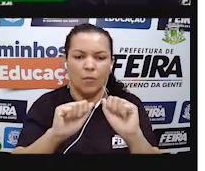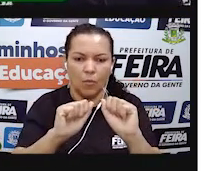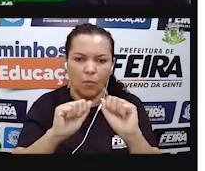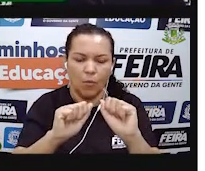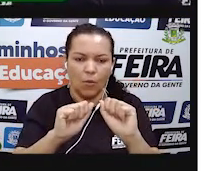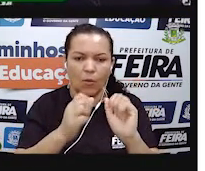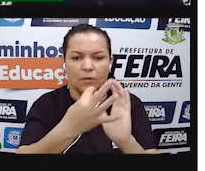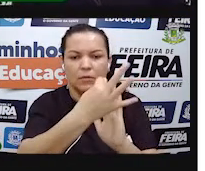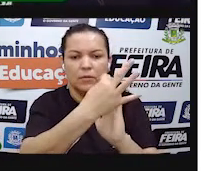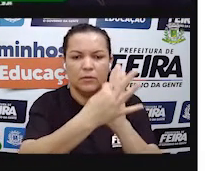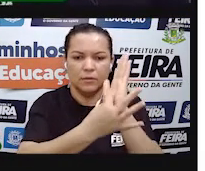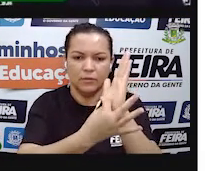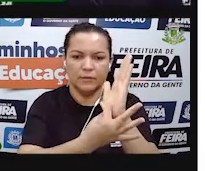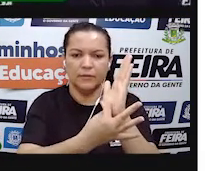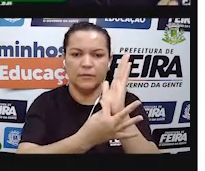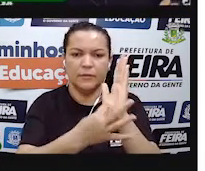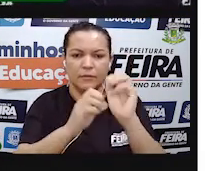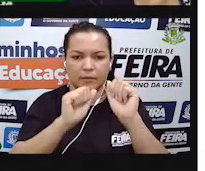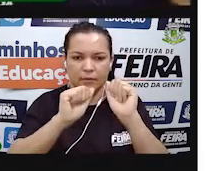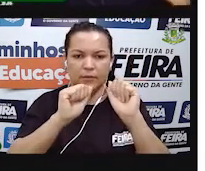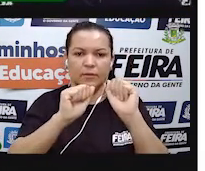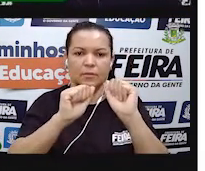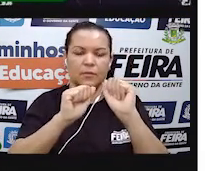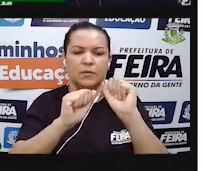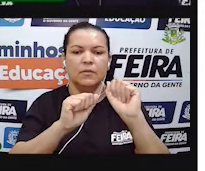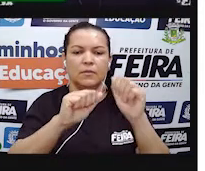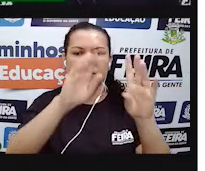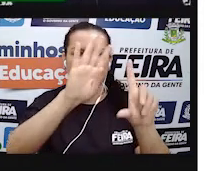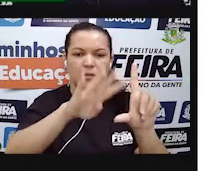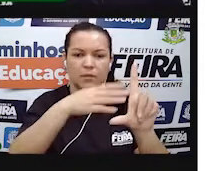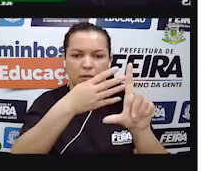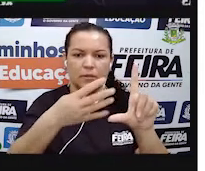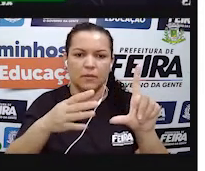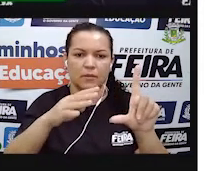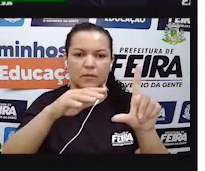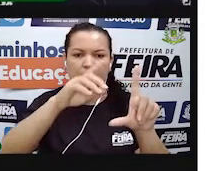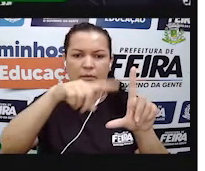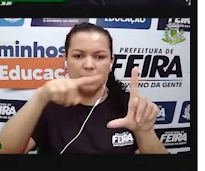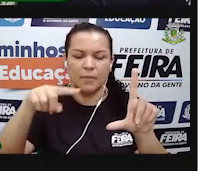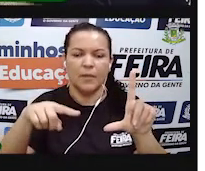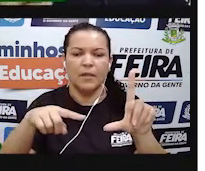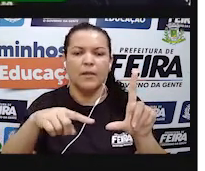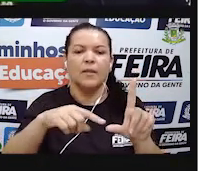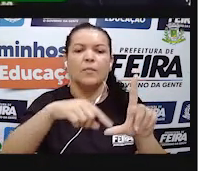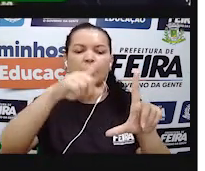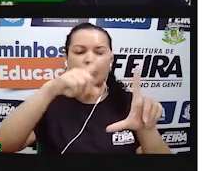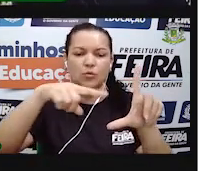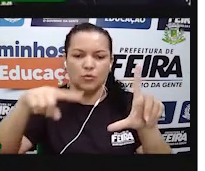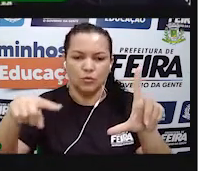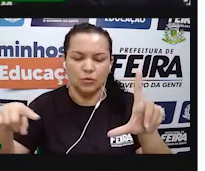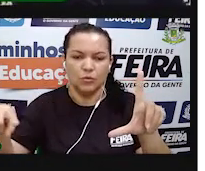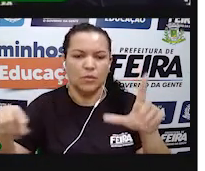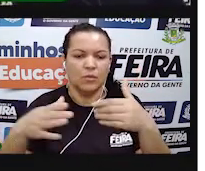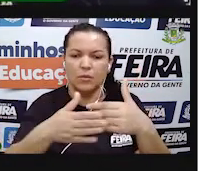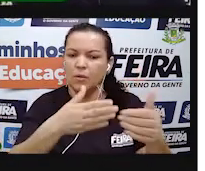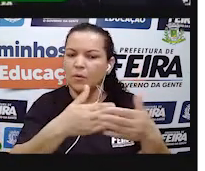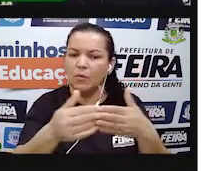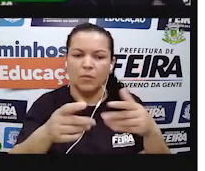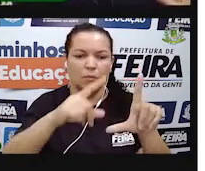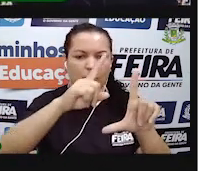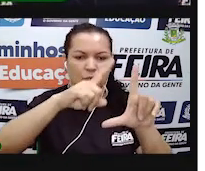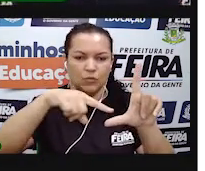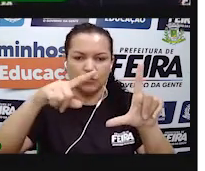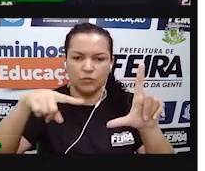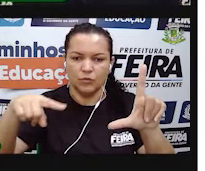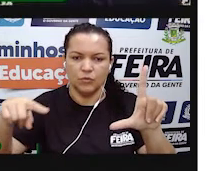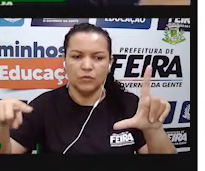estatísticos que podem aparecer em textos, podem aparecer em tabelas, podem aparecer